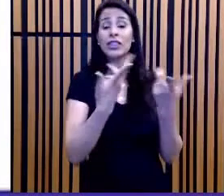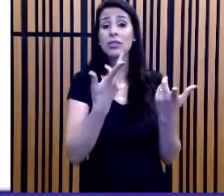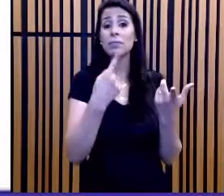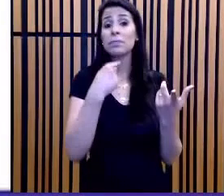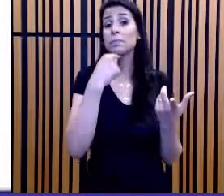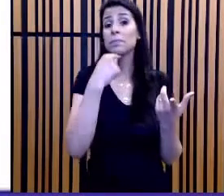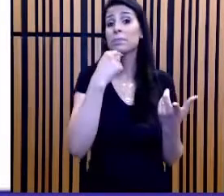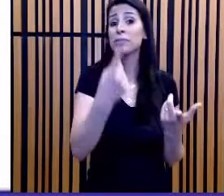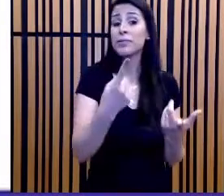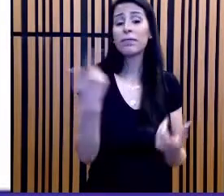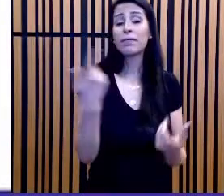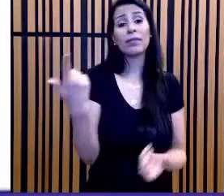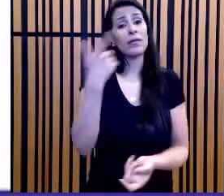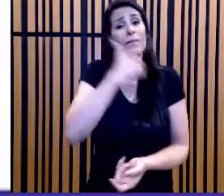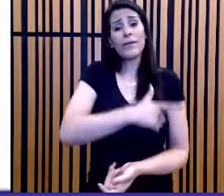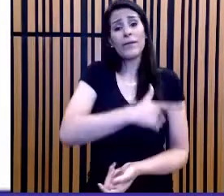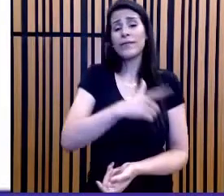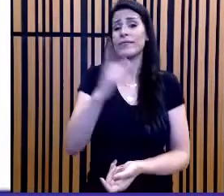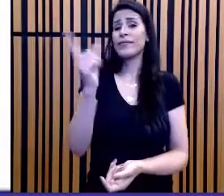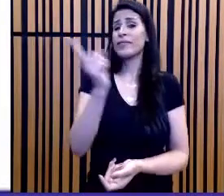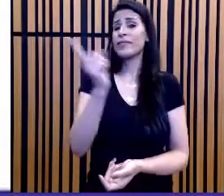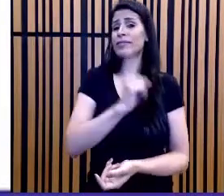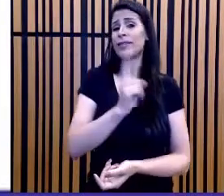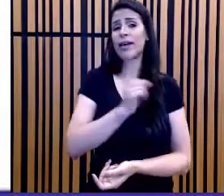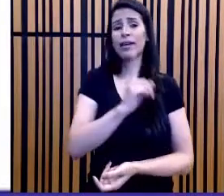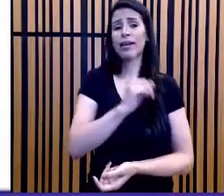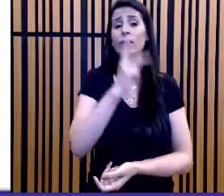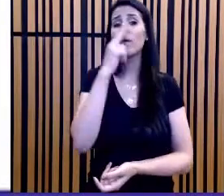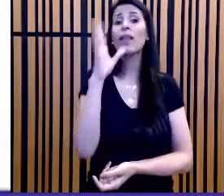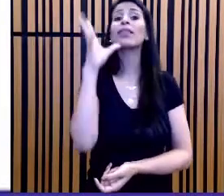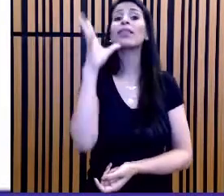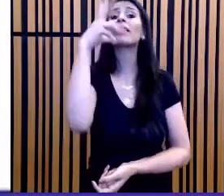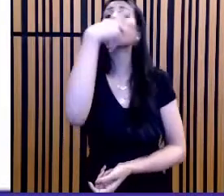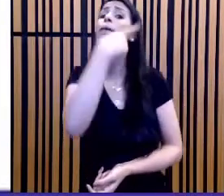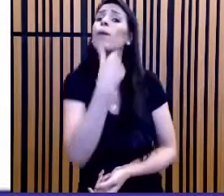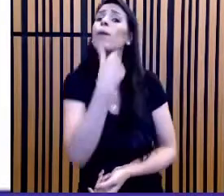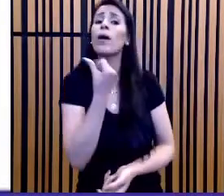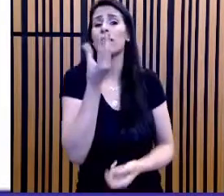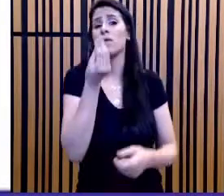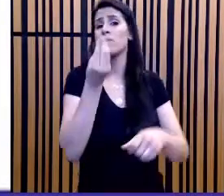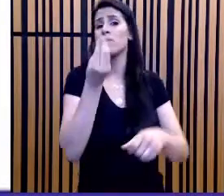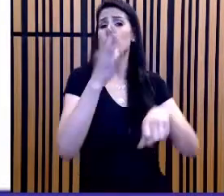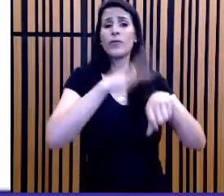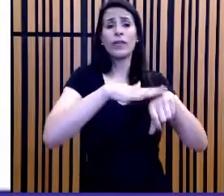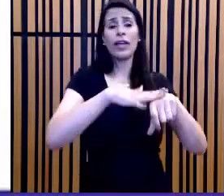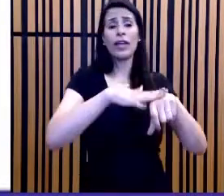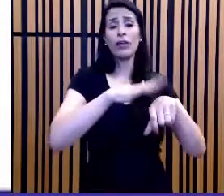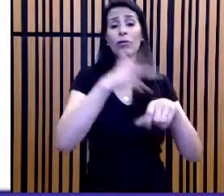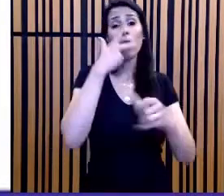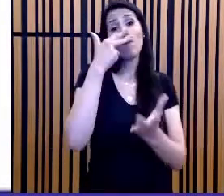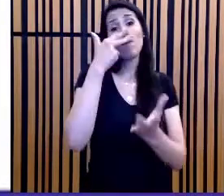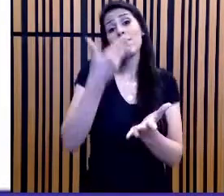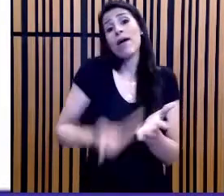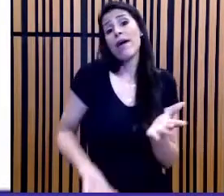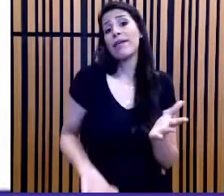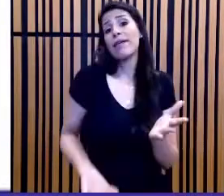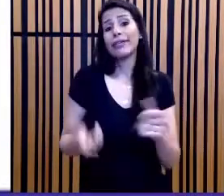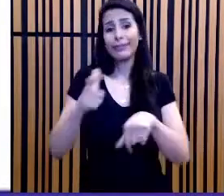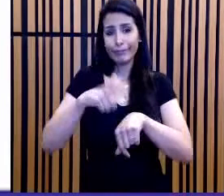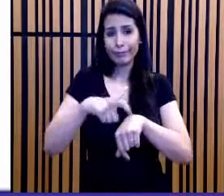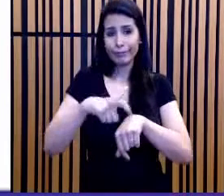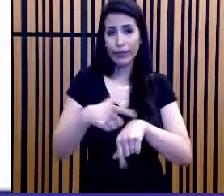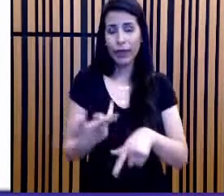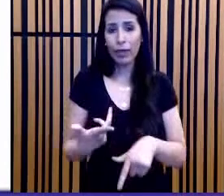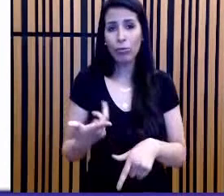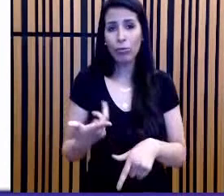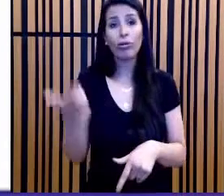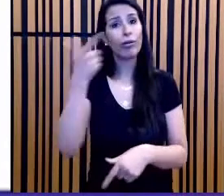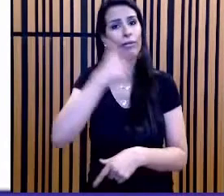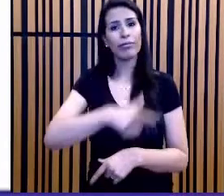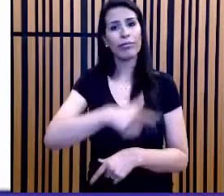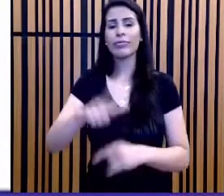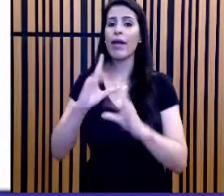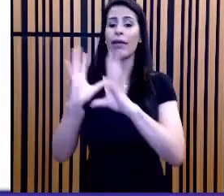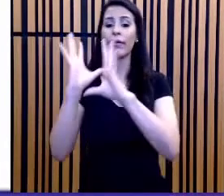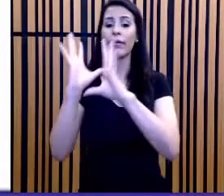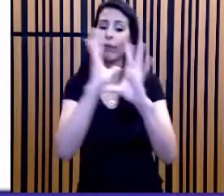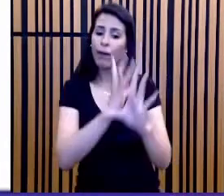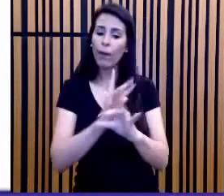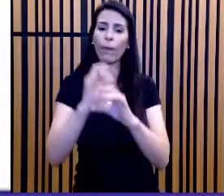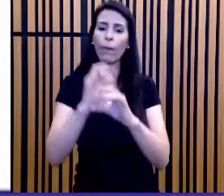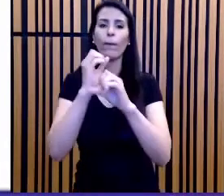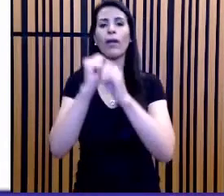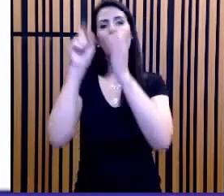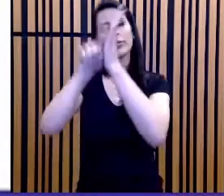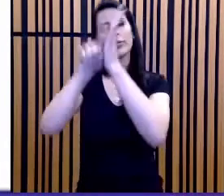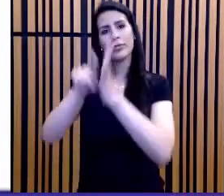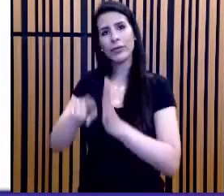E é pênalti. Está lá um corpo estendido no chão. Você acaba não conseguindo resolver as questões que tem para resolver. Muito bem.